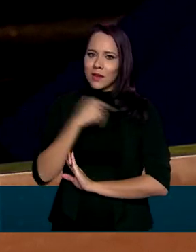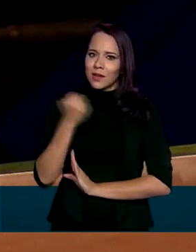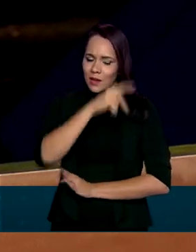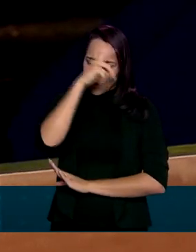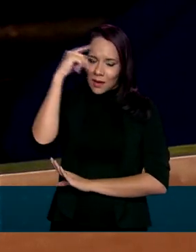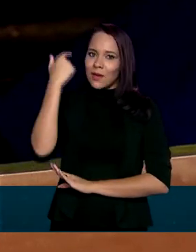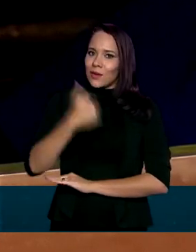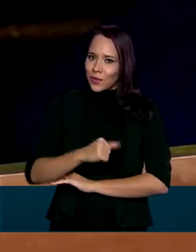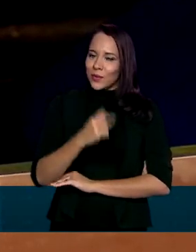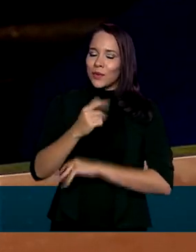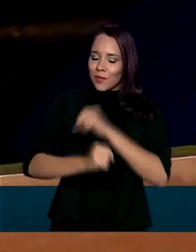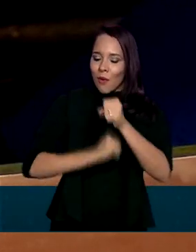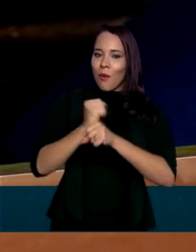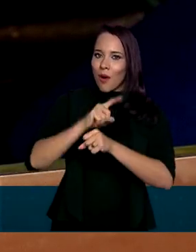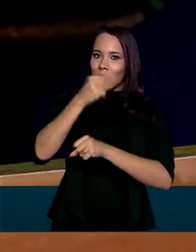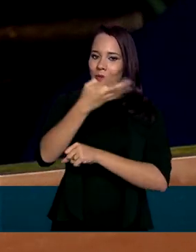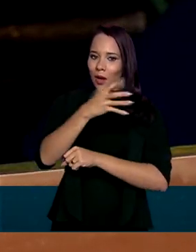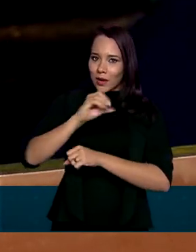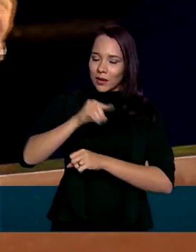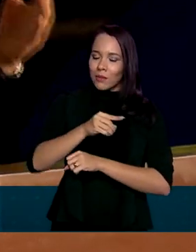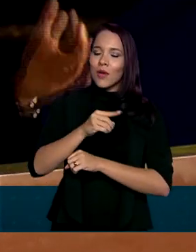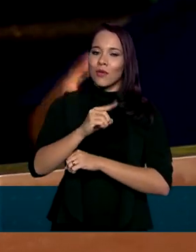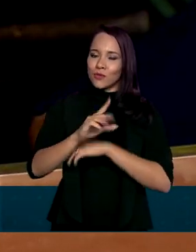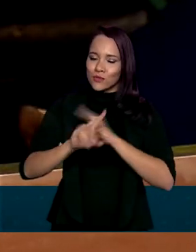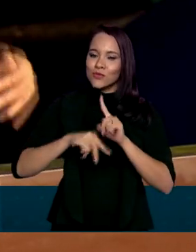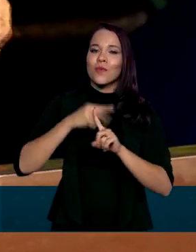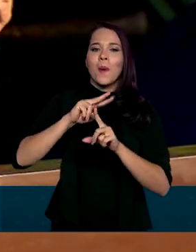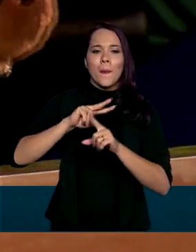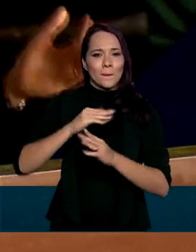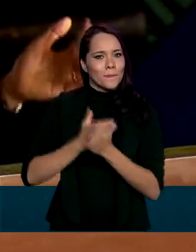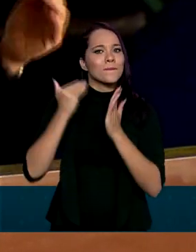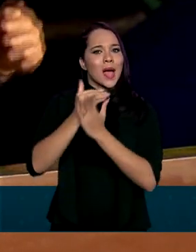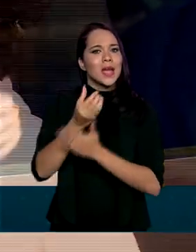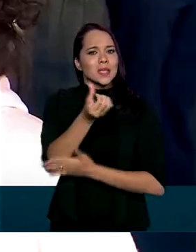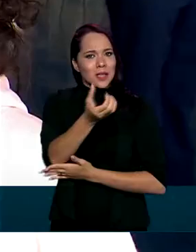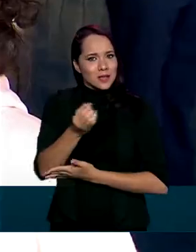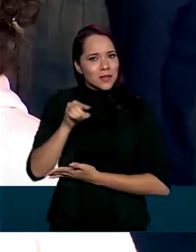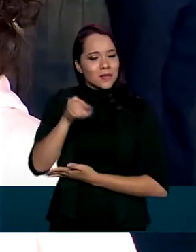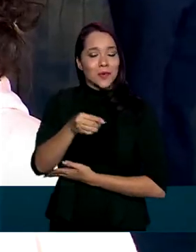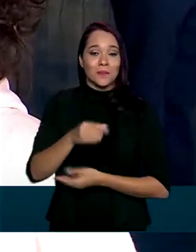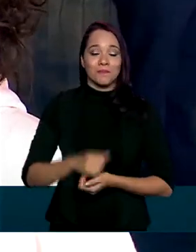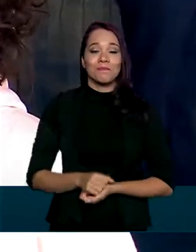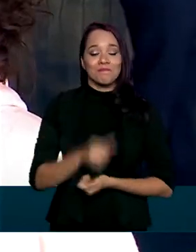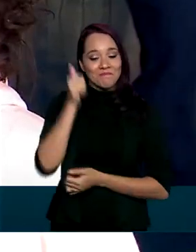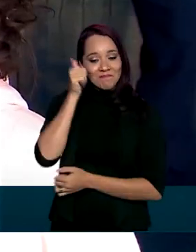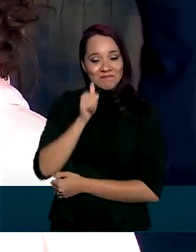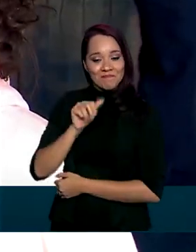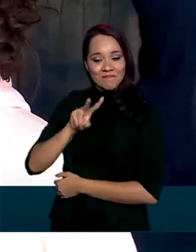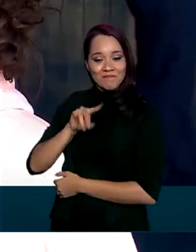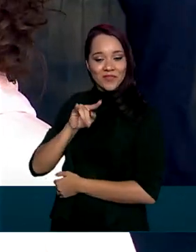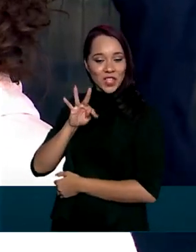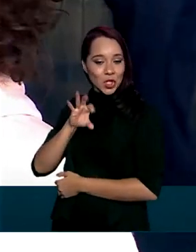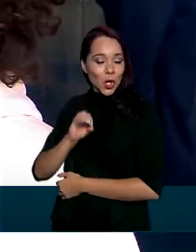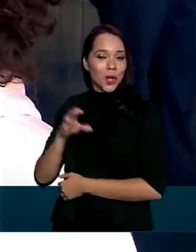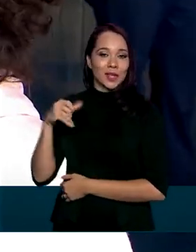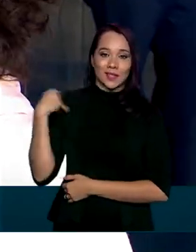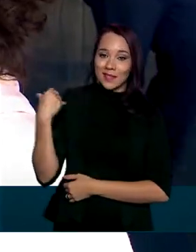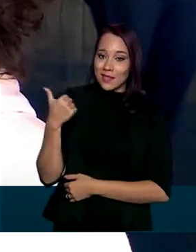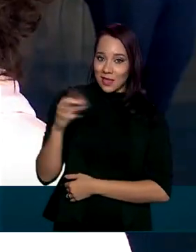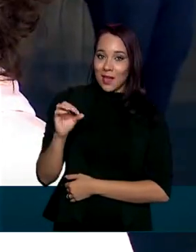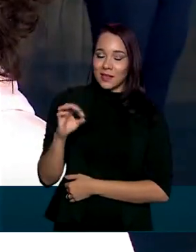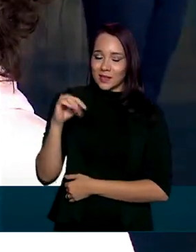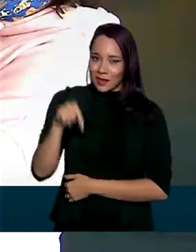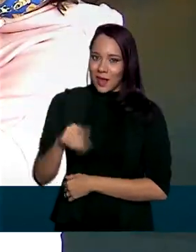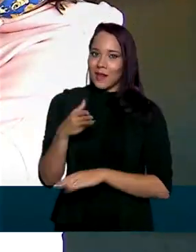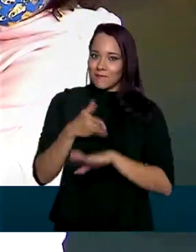no próximo ano, em vez de 40 mil, possamos ser 50 mil, ou quem sabe 60. Vitória, de 10 anos, que participa do Forças no